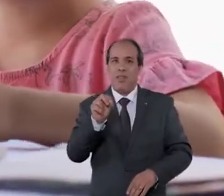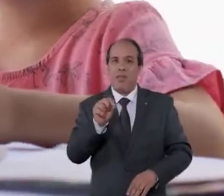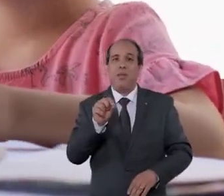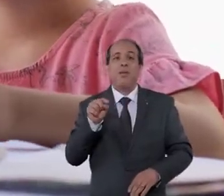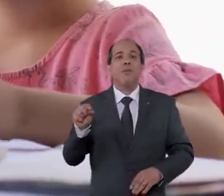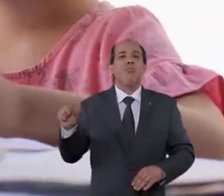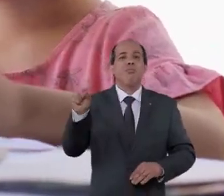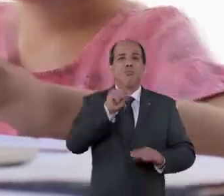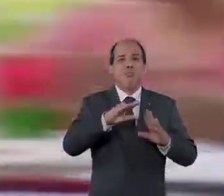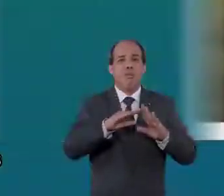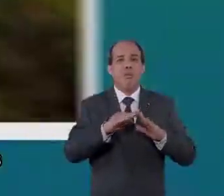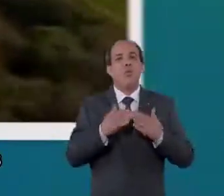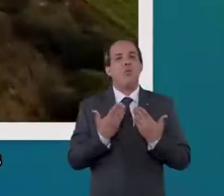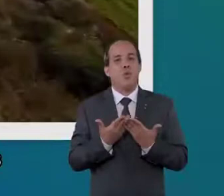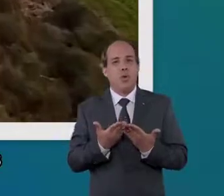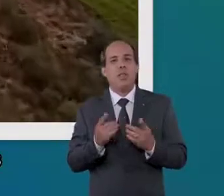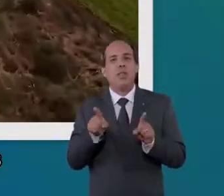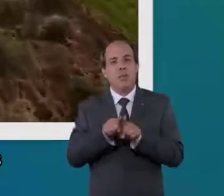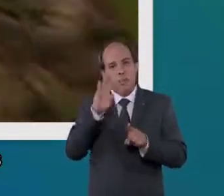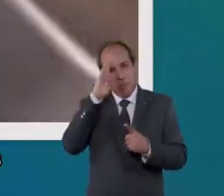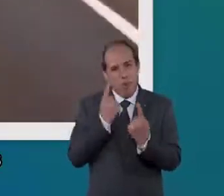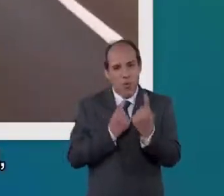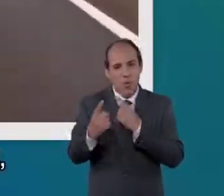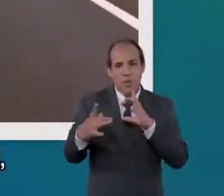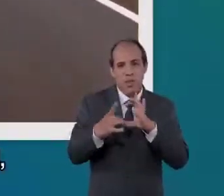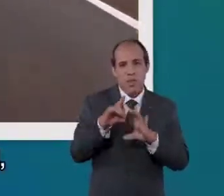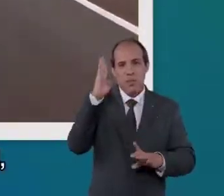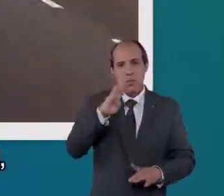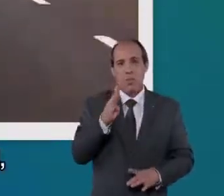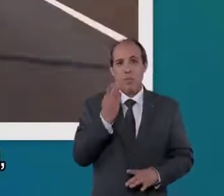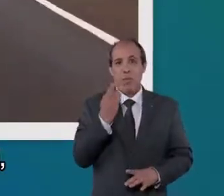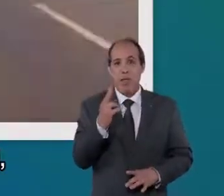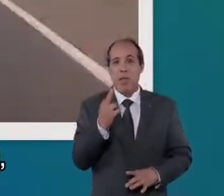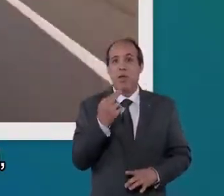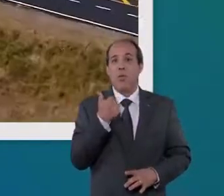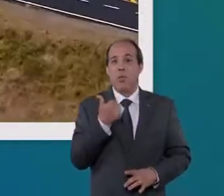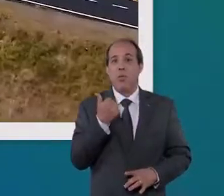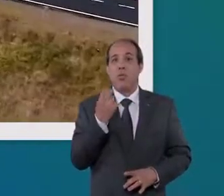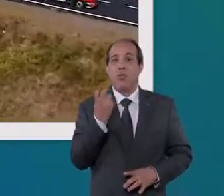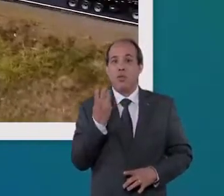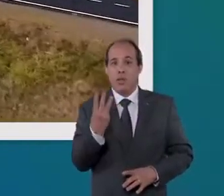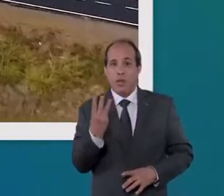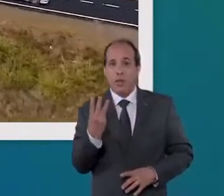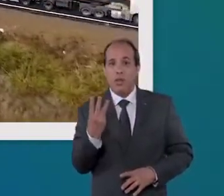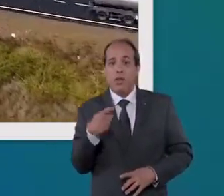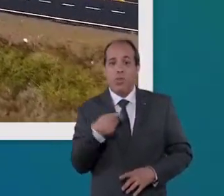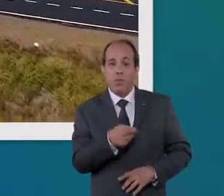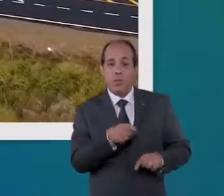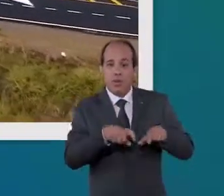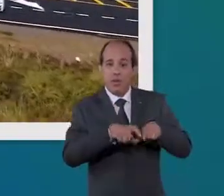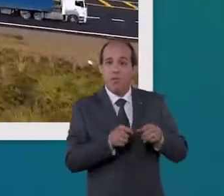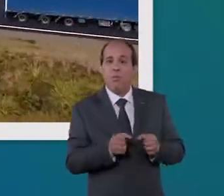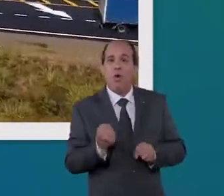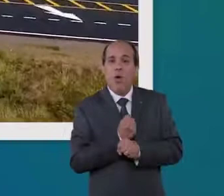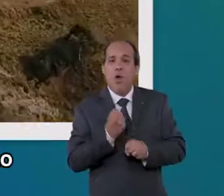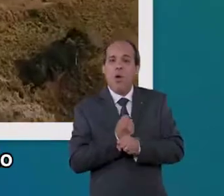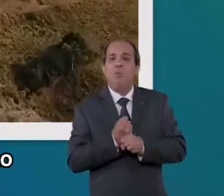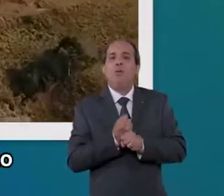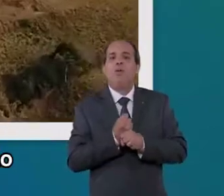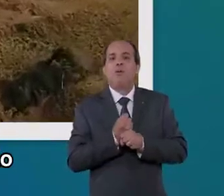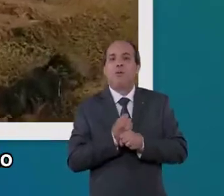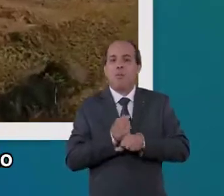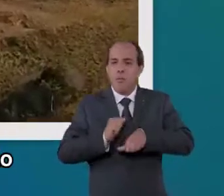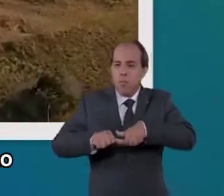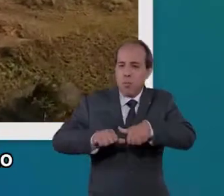.500 escolas. Considerada uma das principais rodovias de integração do Brasil, a BR-153, a transbrasiliana,